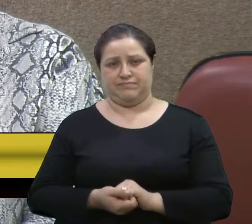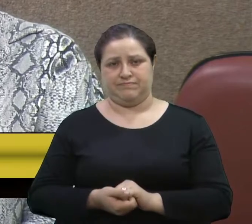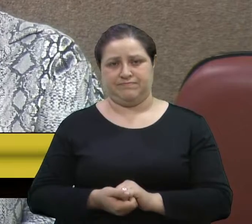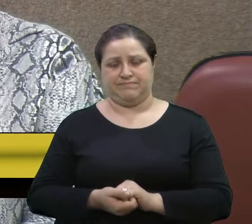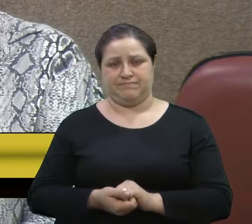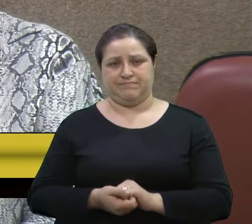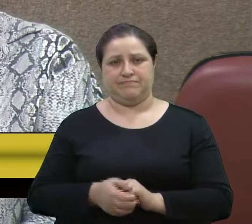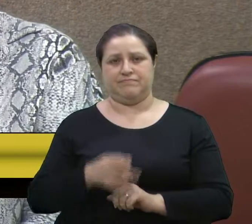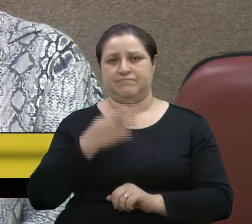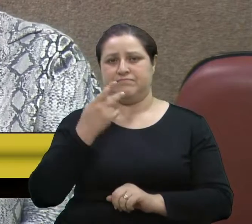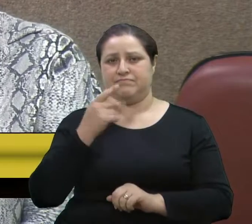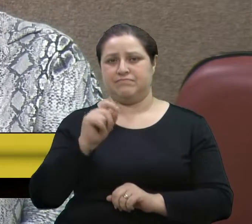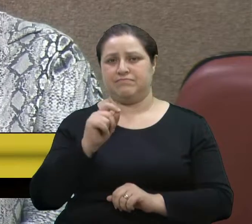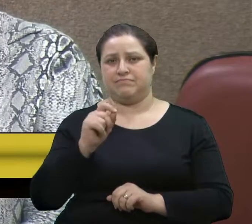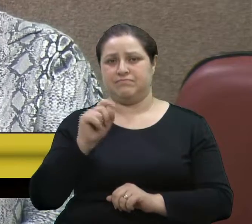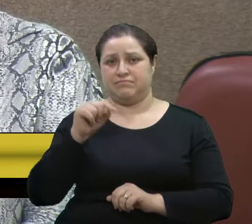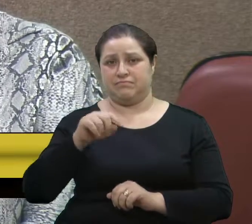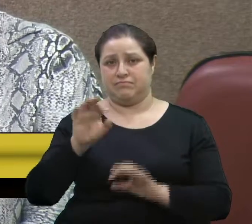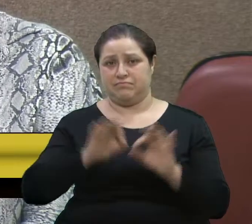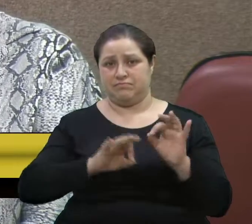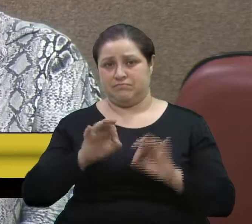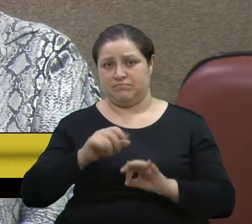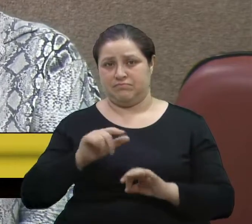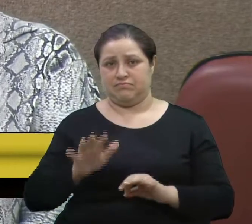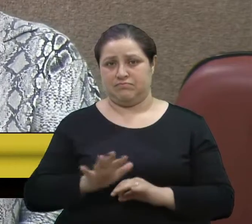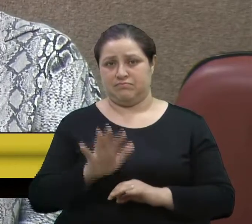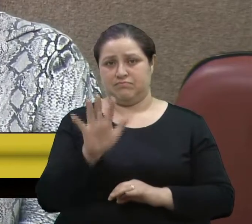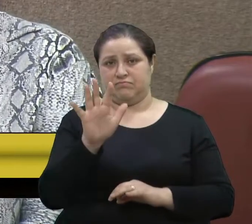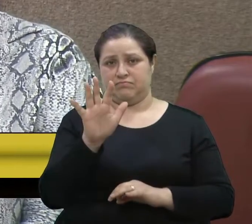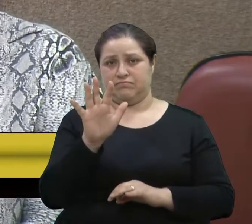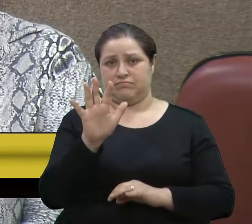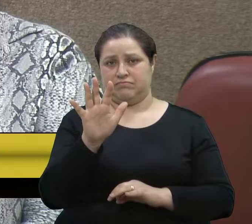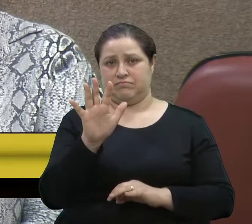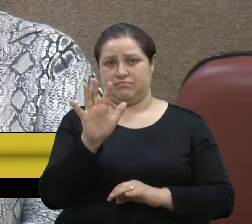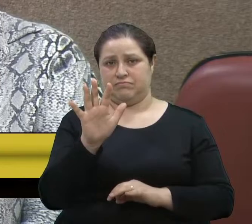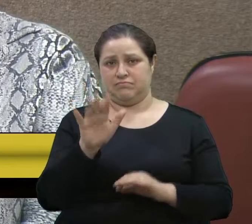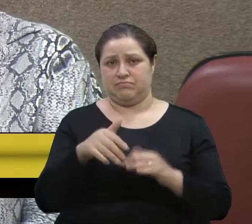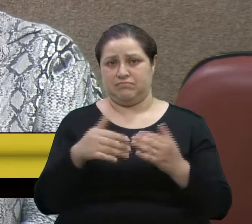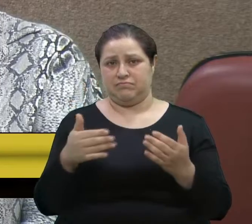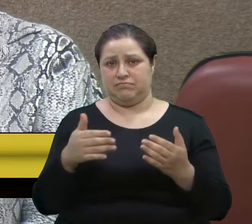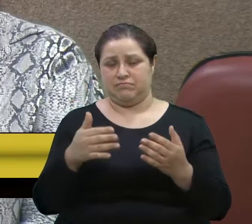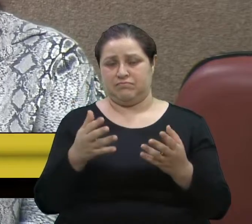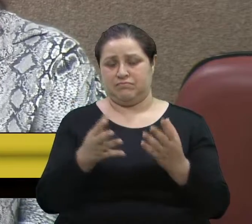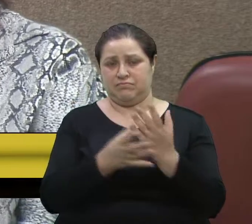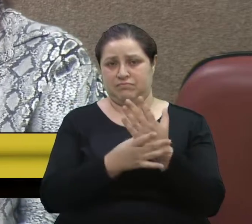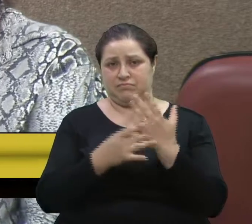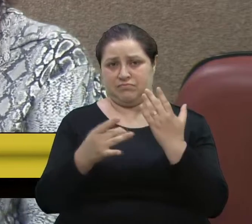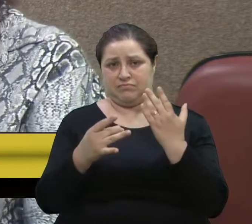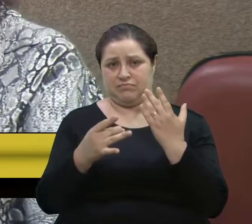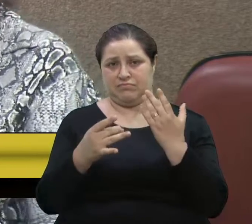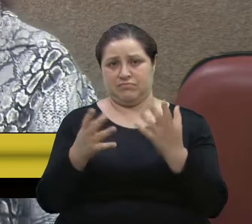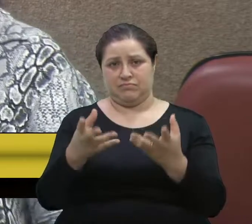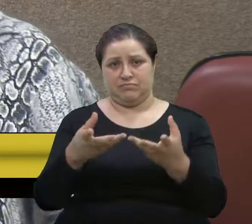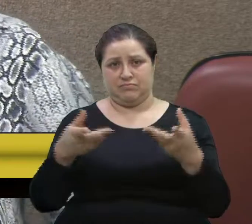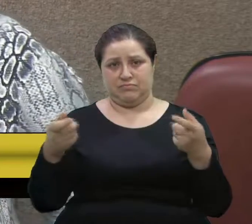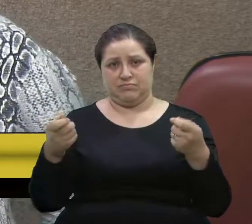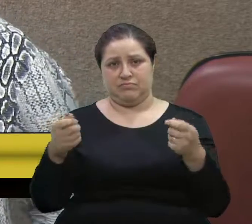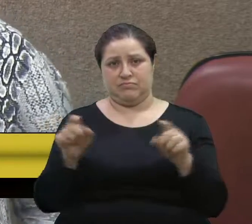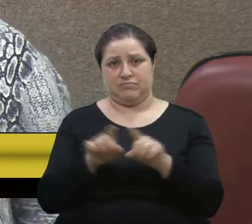Dizer esse projeto é valorizar, então, as habilidades e também